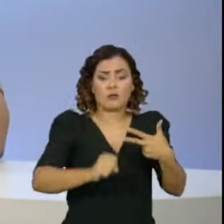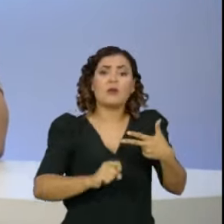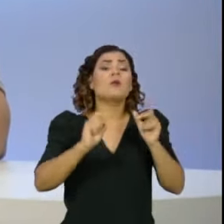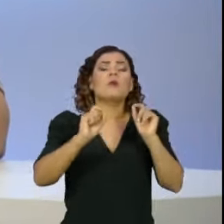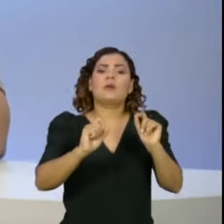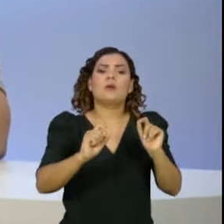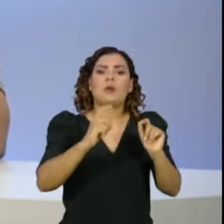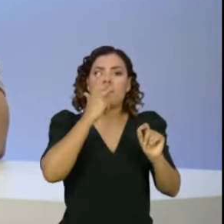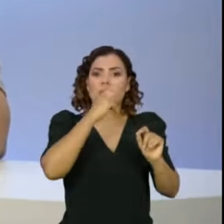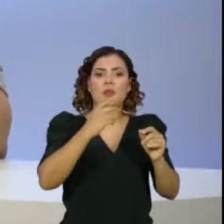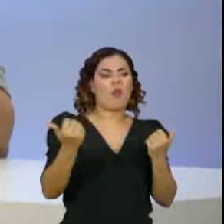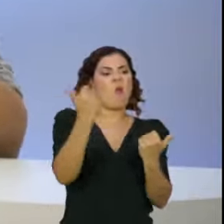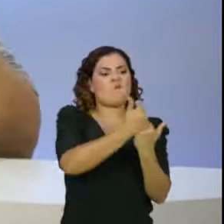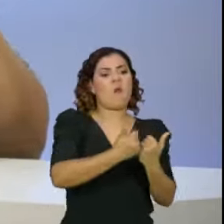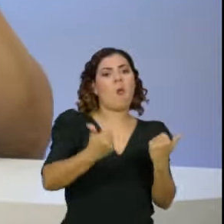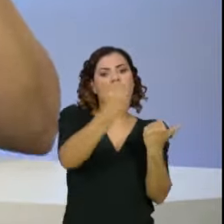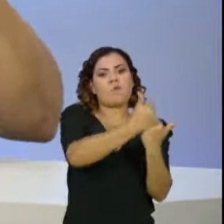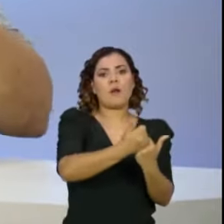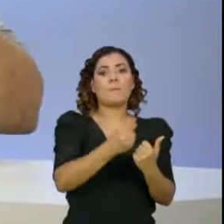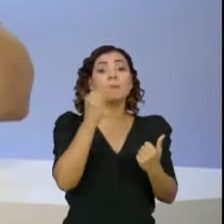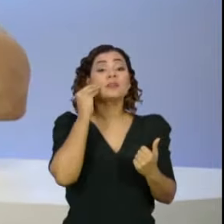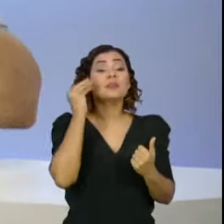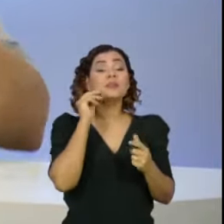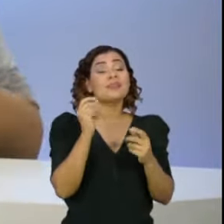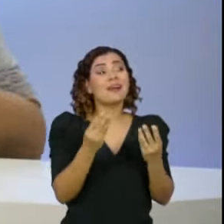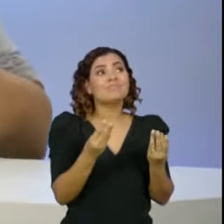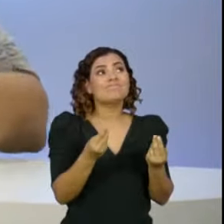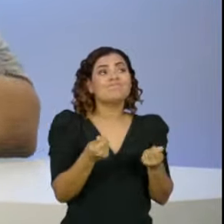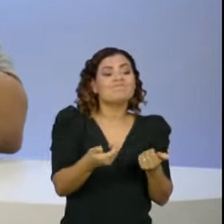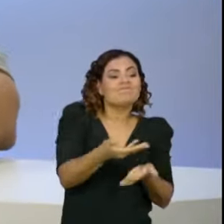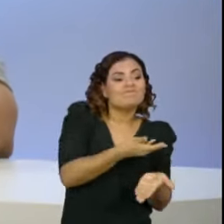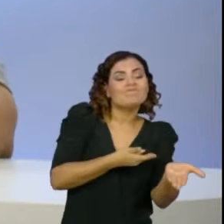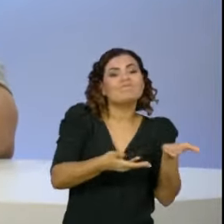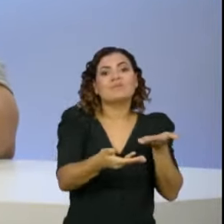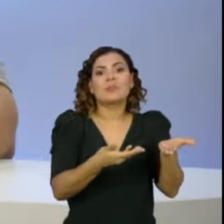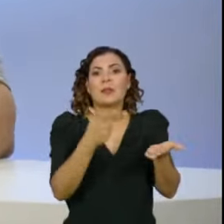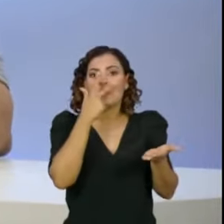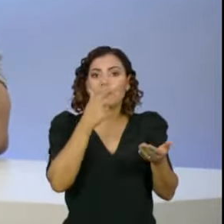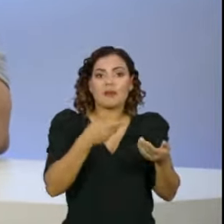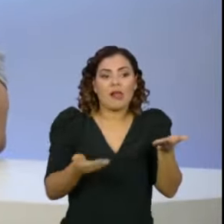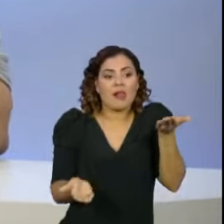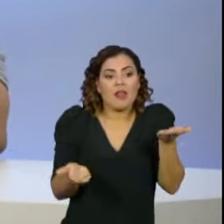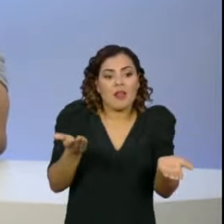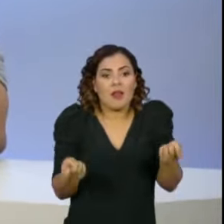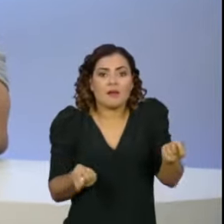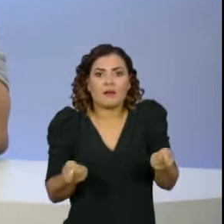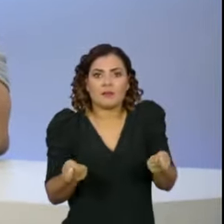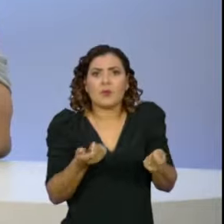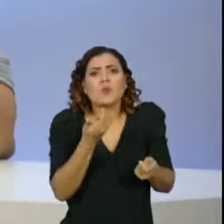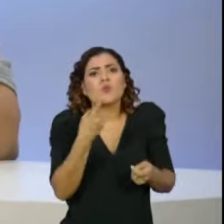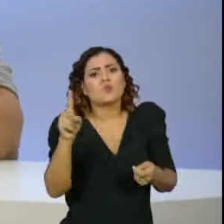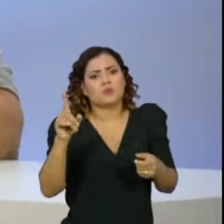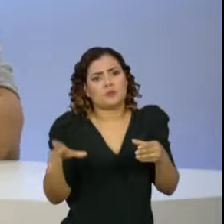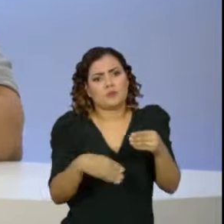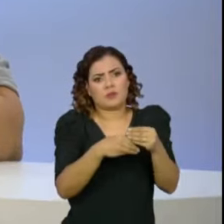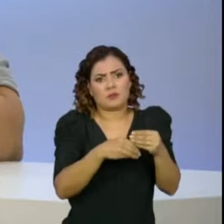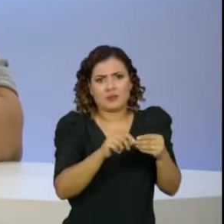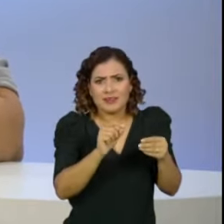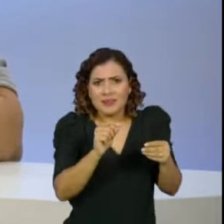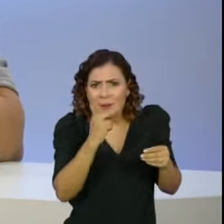usurparem os seus papéis para tentar fazer esse movimento de freios e contrapesos? E só uma última coisa, se o puder responder.